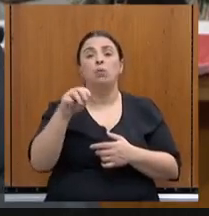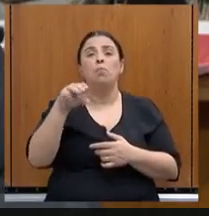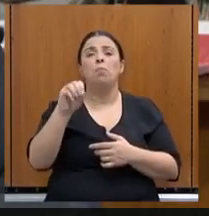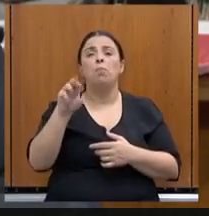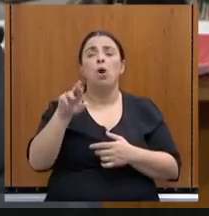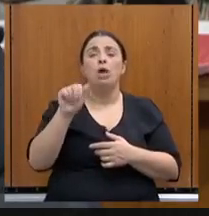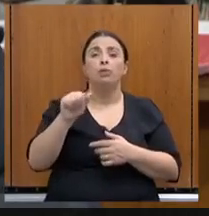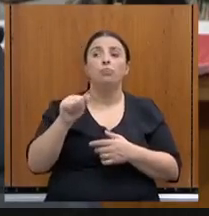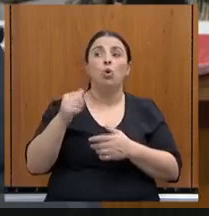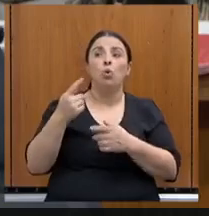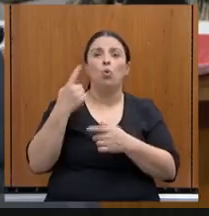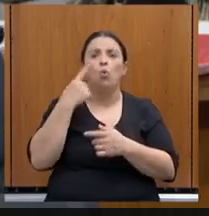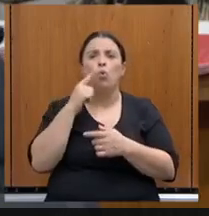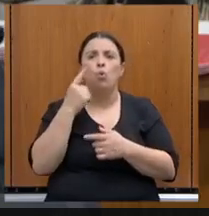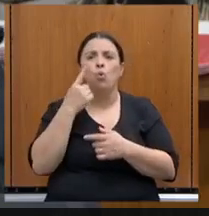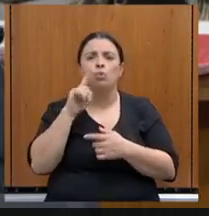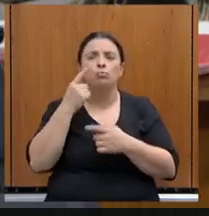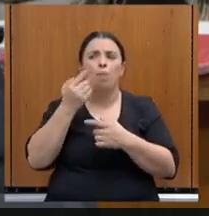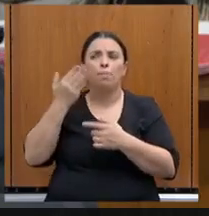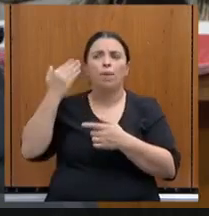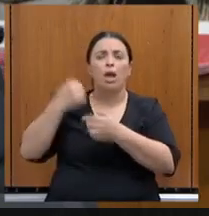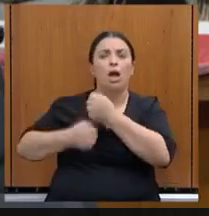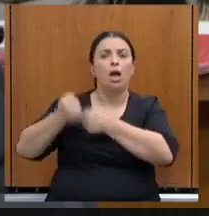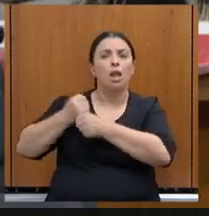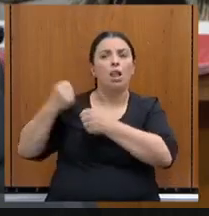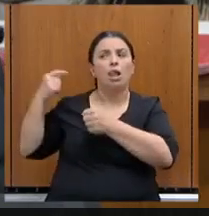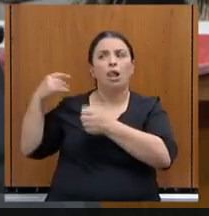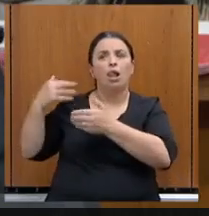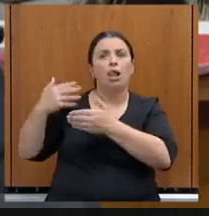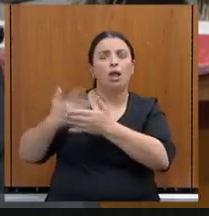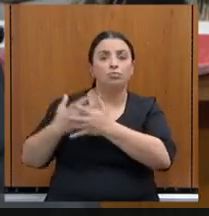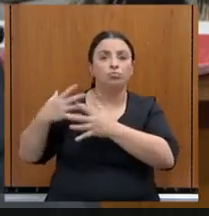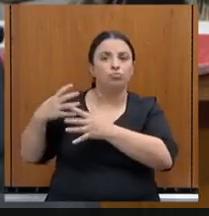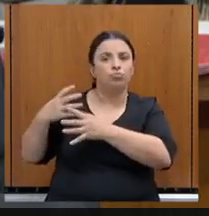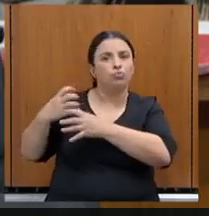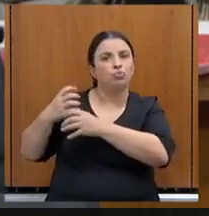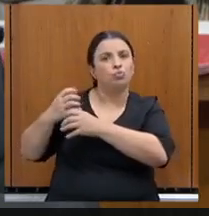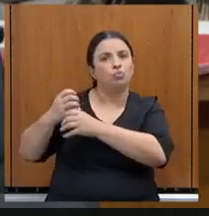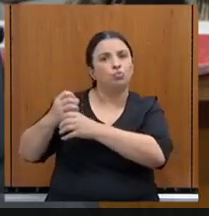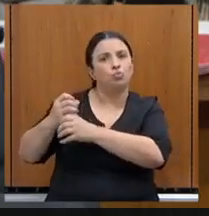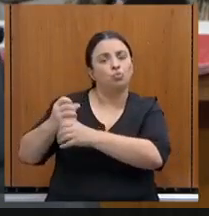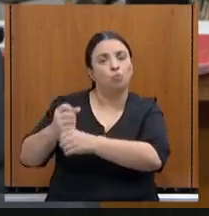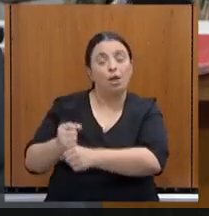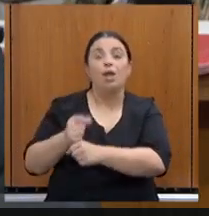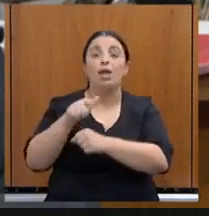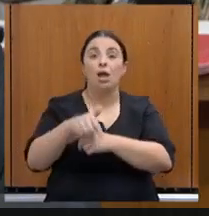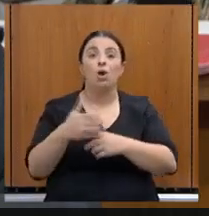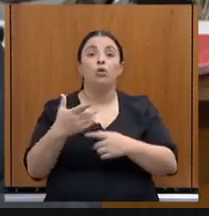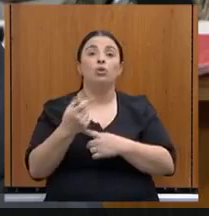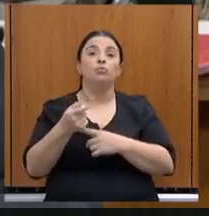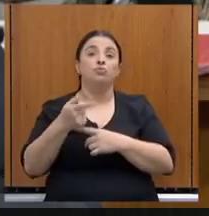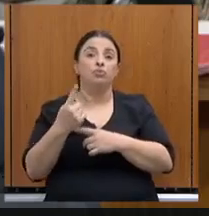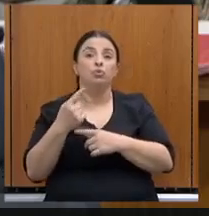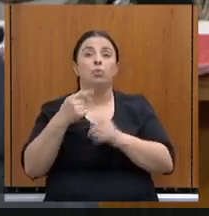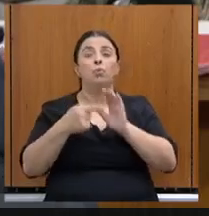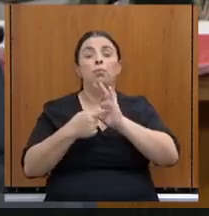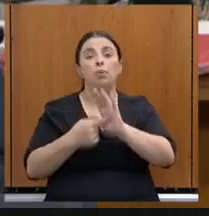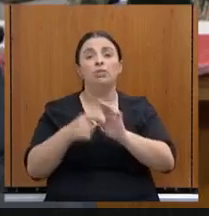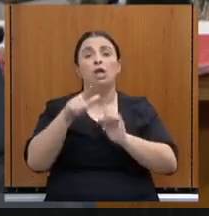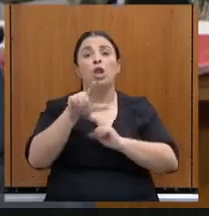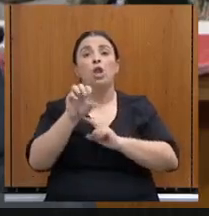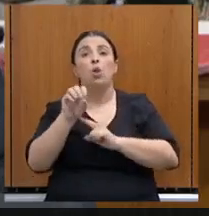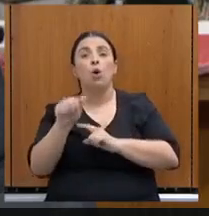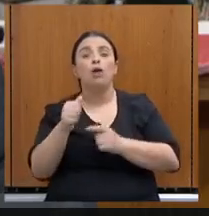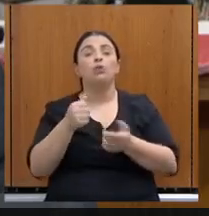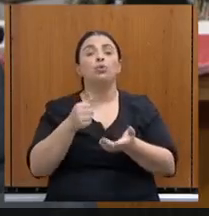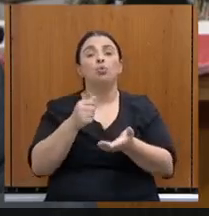faz um valor de 6 bilhões, sendo, esse ano de 2021, uma projeção da LOA, do custo financeiro de se